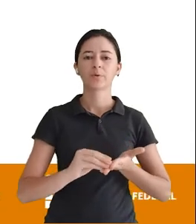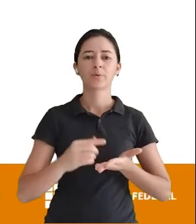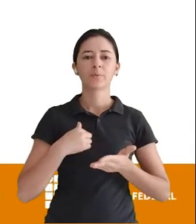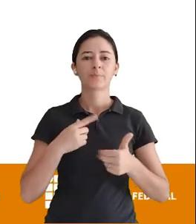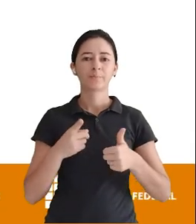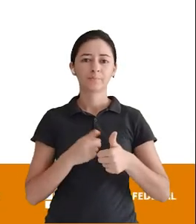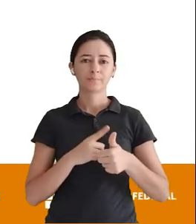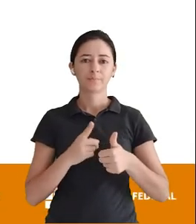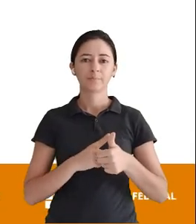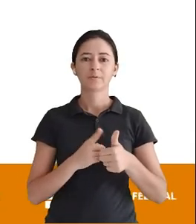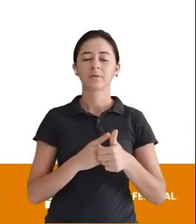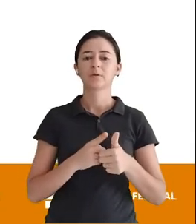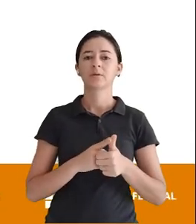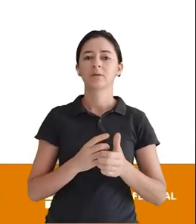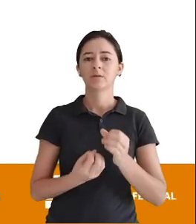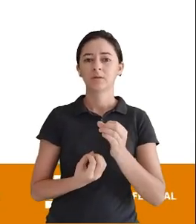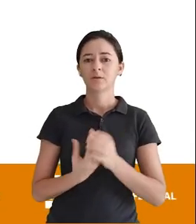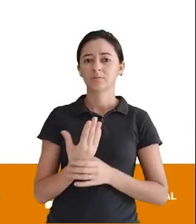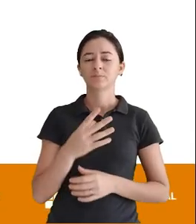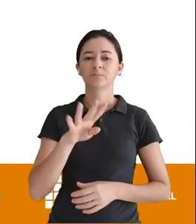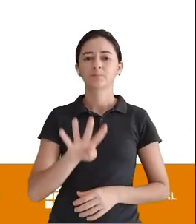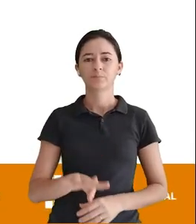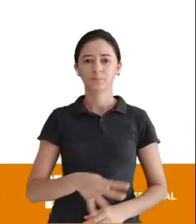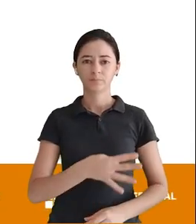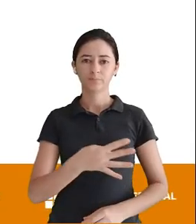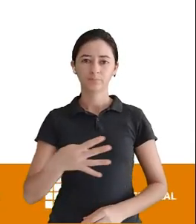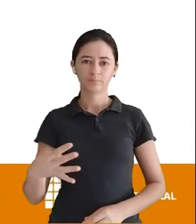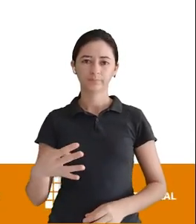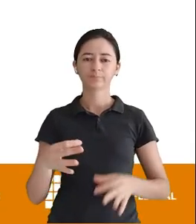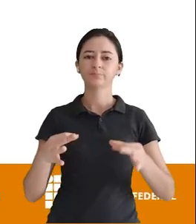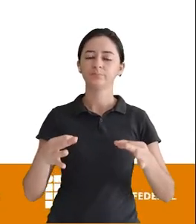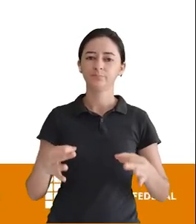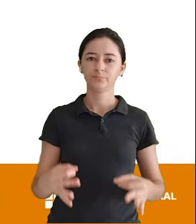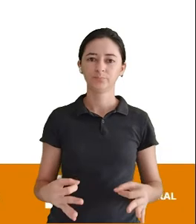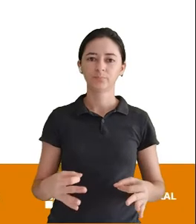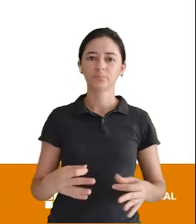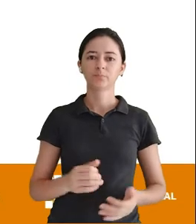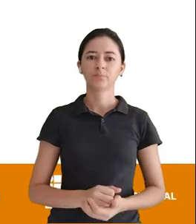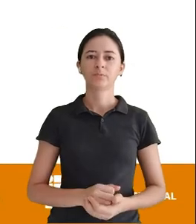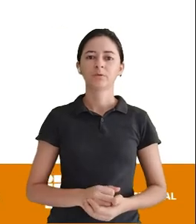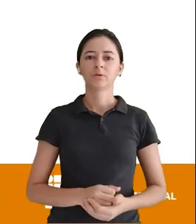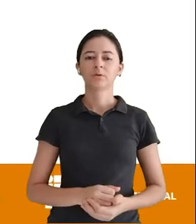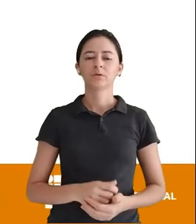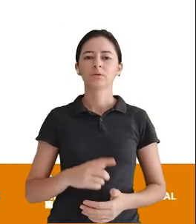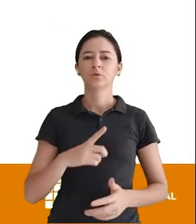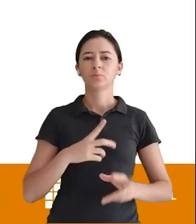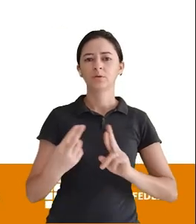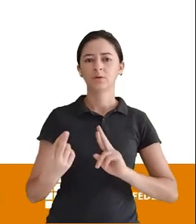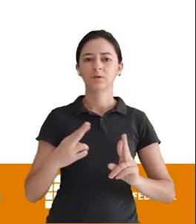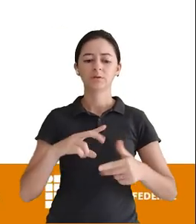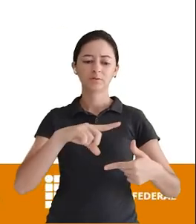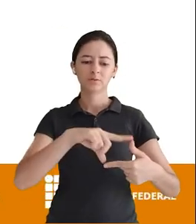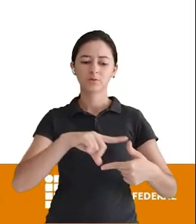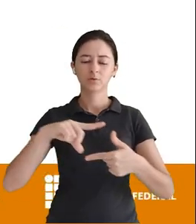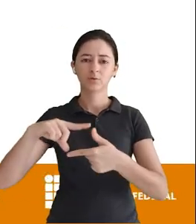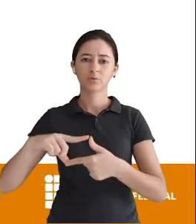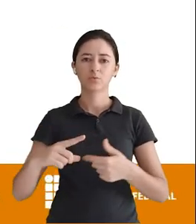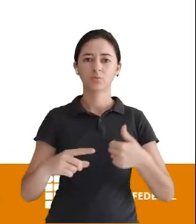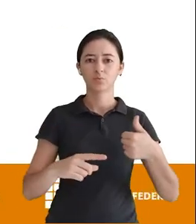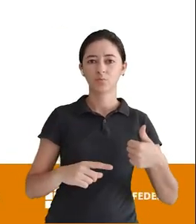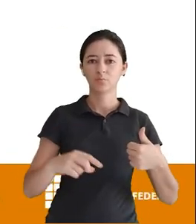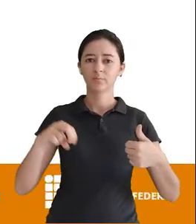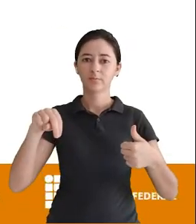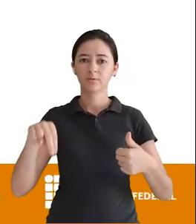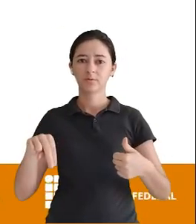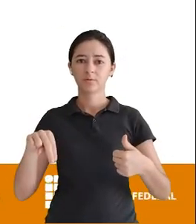Criar uma tabela Né? Eu criava a tabela Por exemplo Tinha um relacionamento 1 para N Eu tinha um